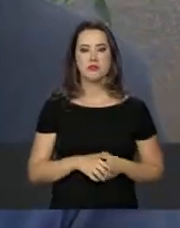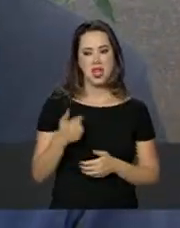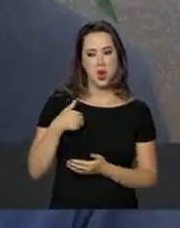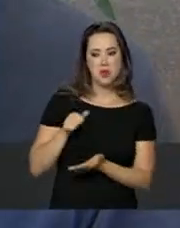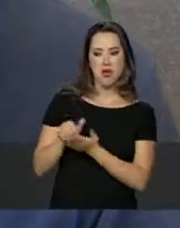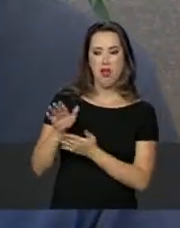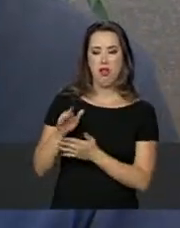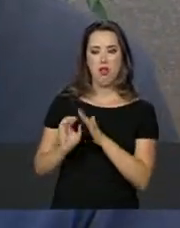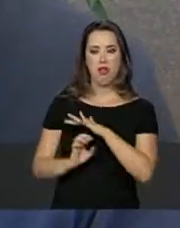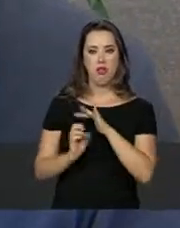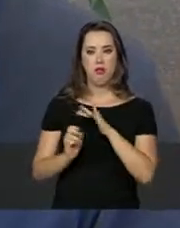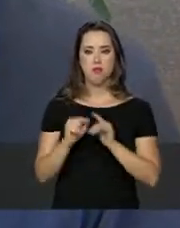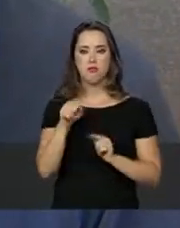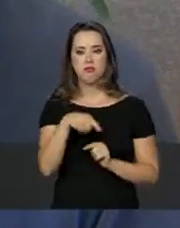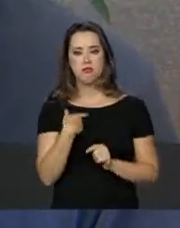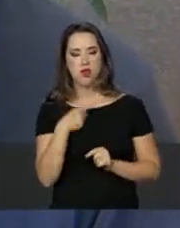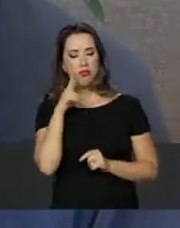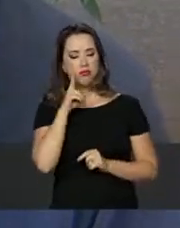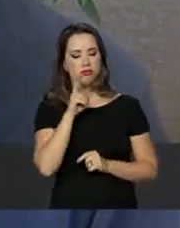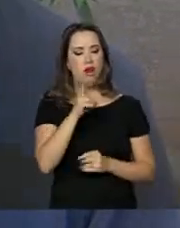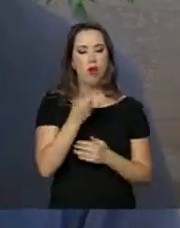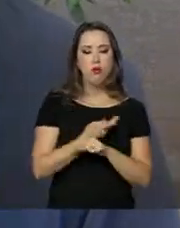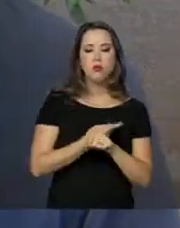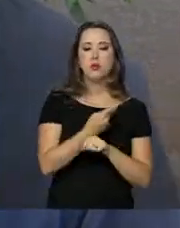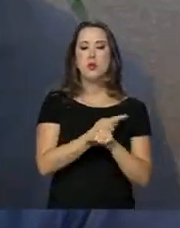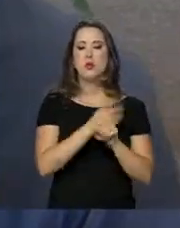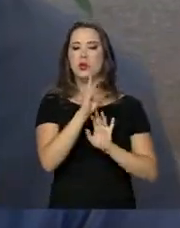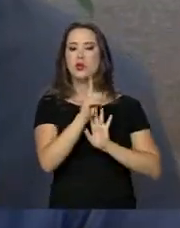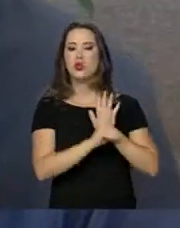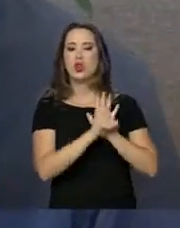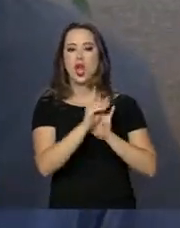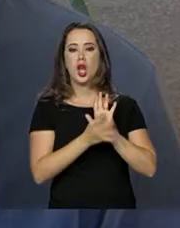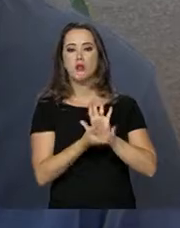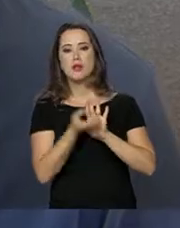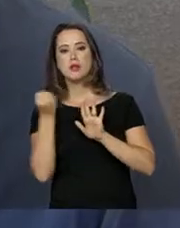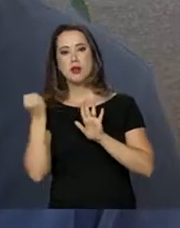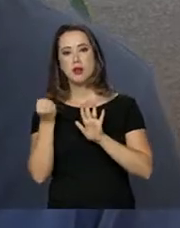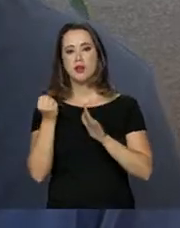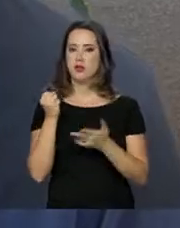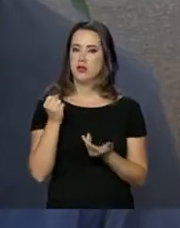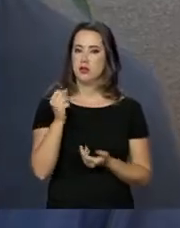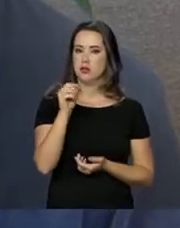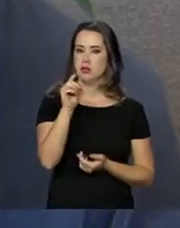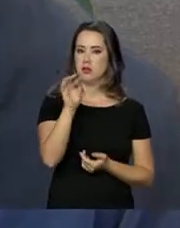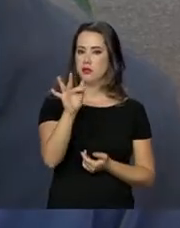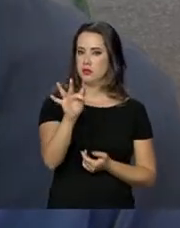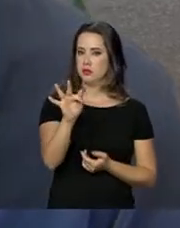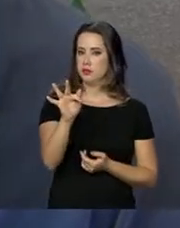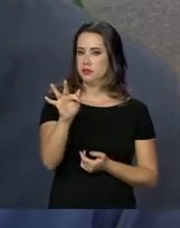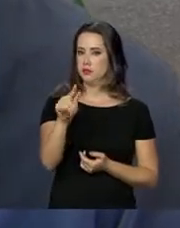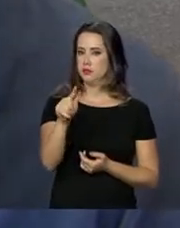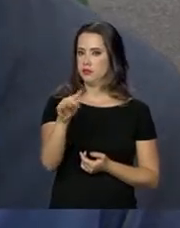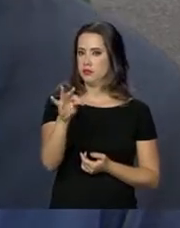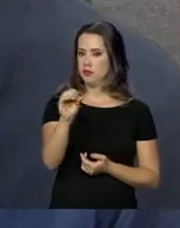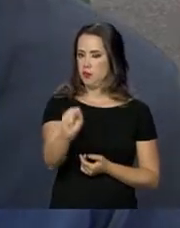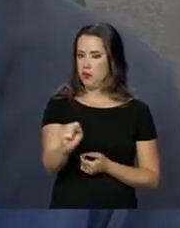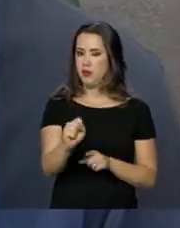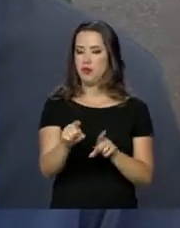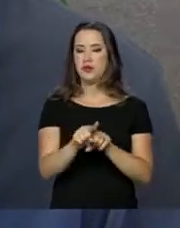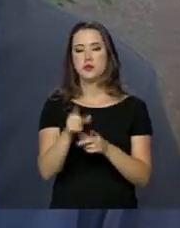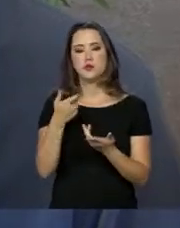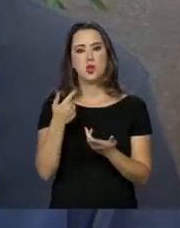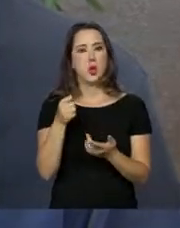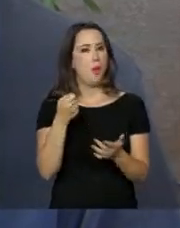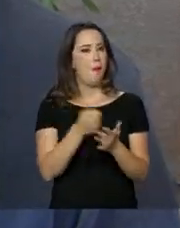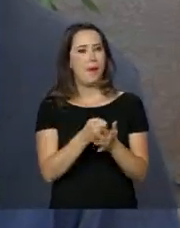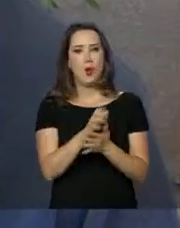empresa, que eu fui reaver os meus recursos referentes à rescisão de contrato, eu descobri